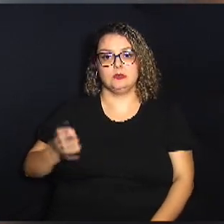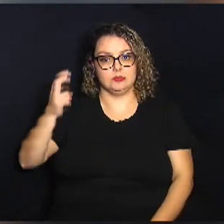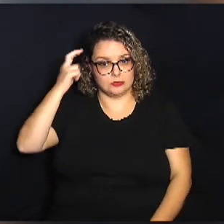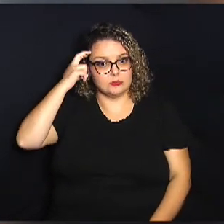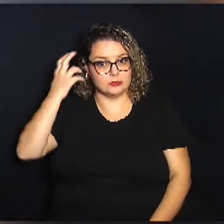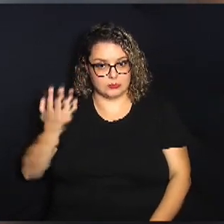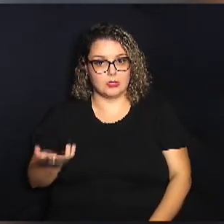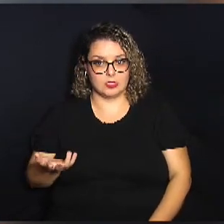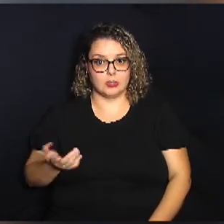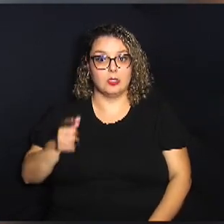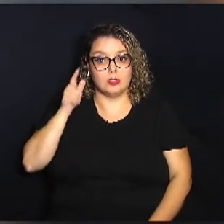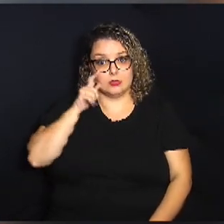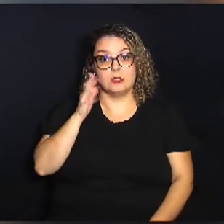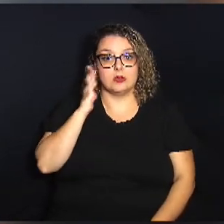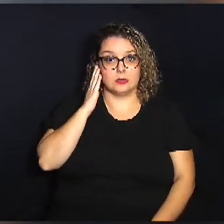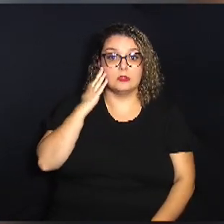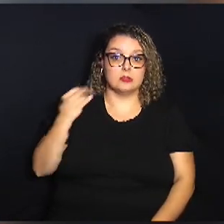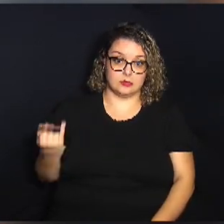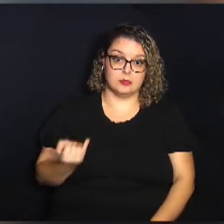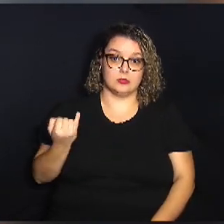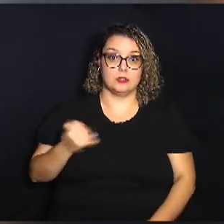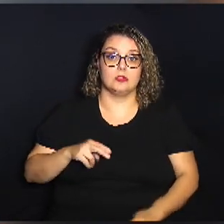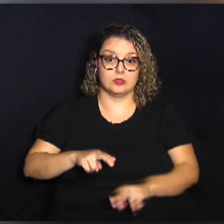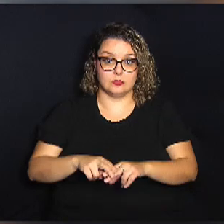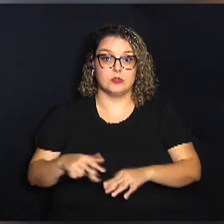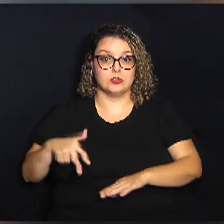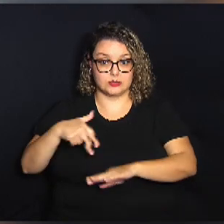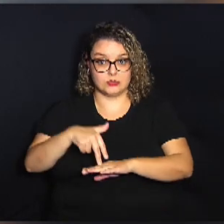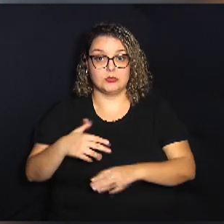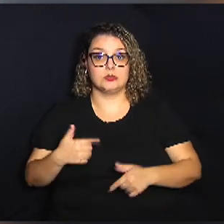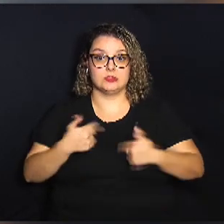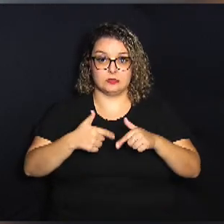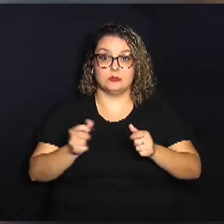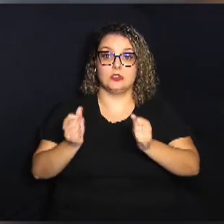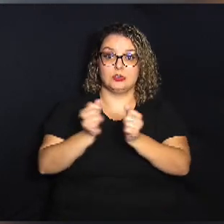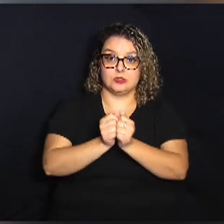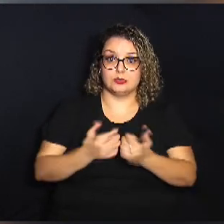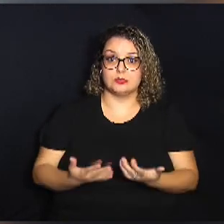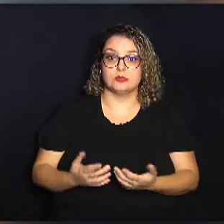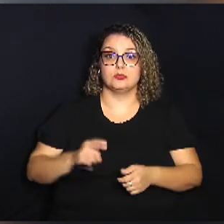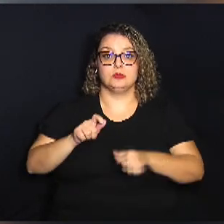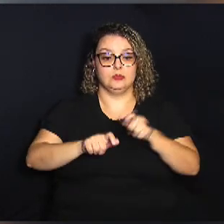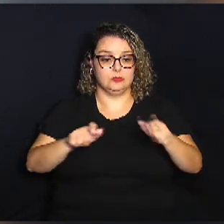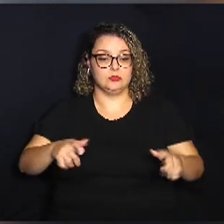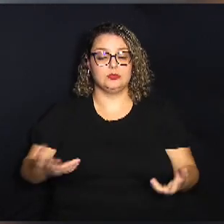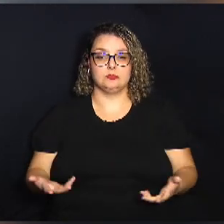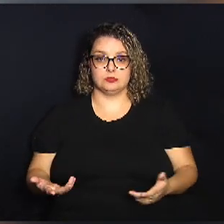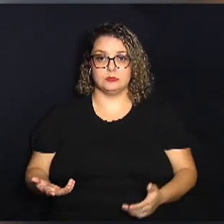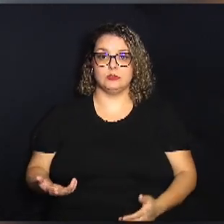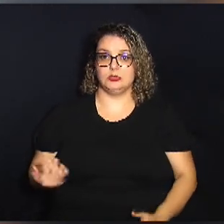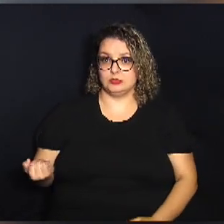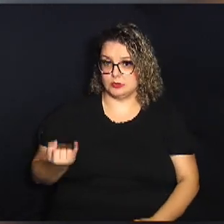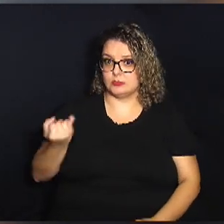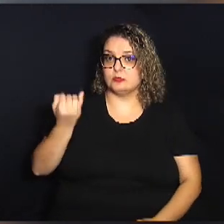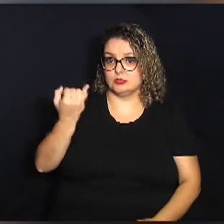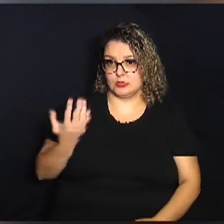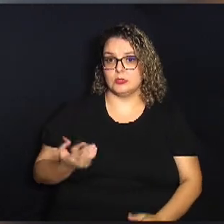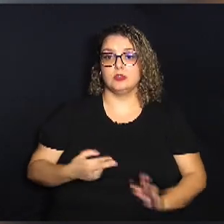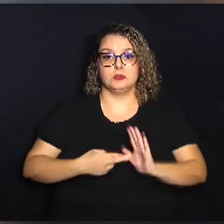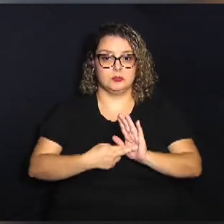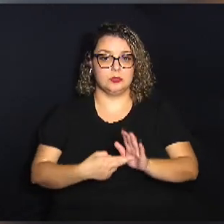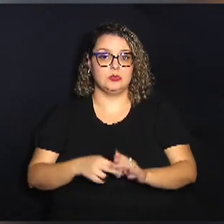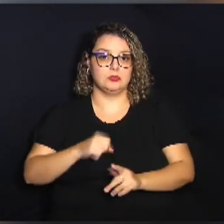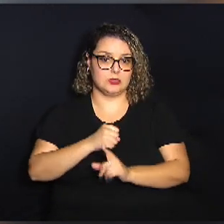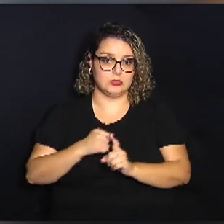consegue entender essa importância e por isso que a gente está aqui para trabalhar em conjunto com os demais atores e pessoas que representam a sociedade